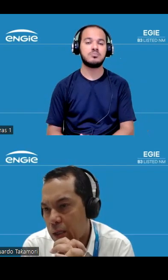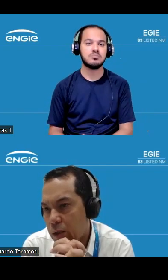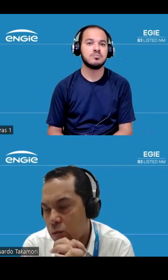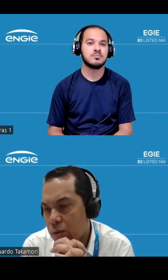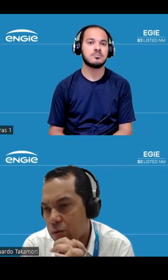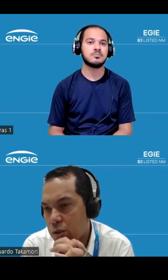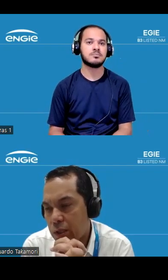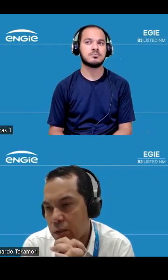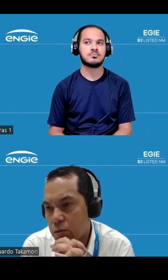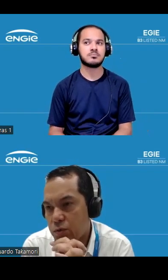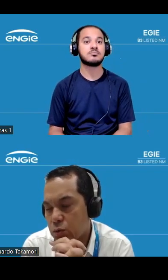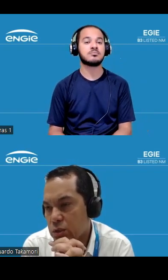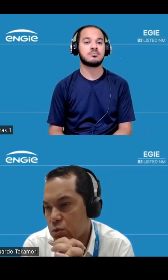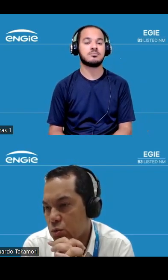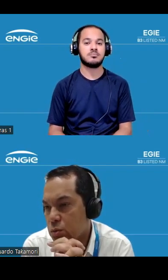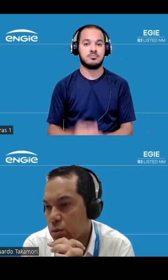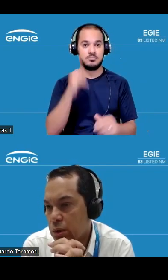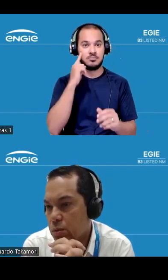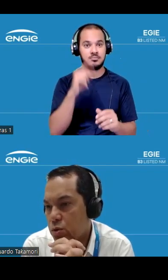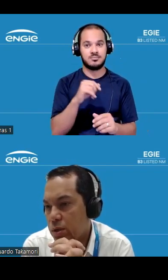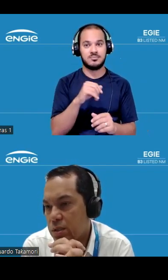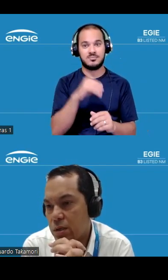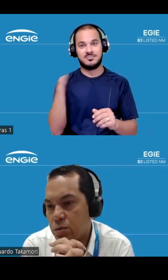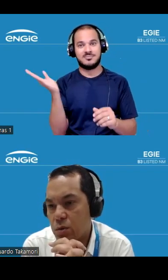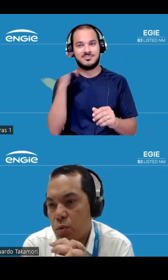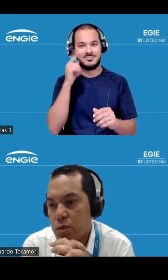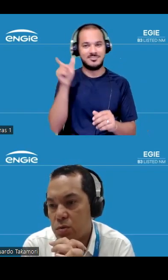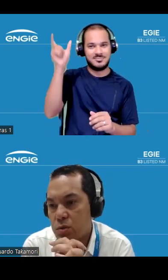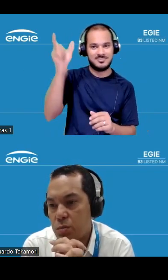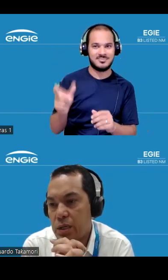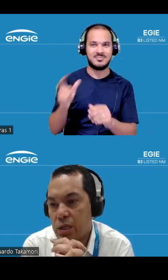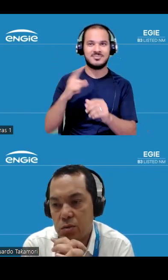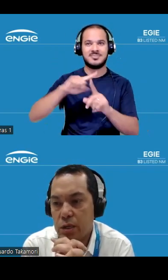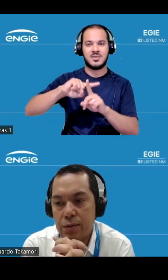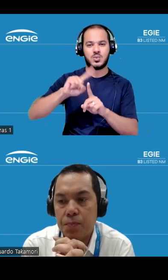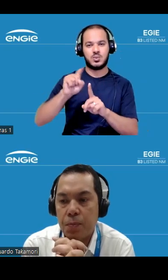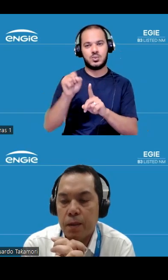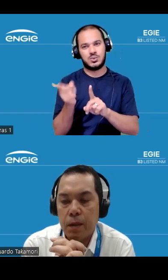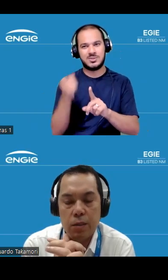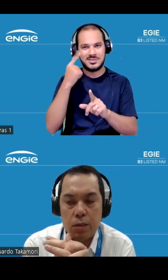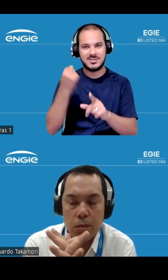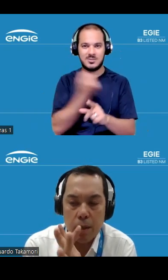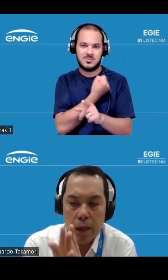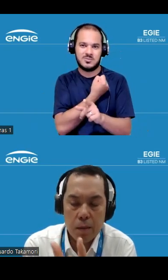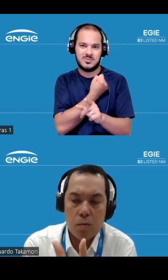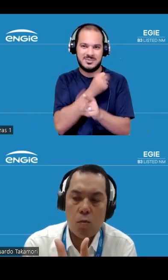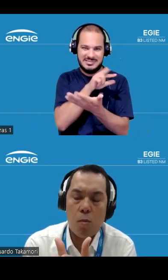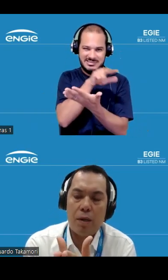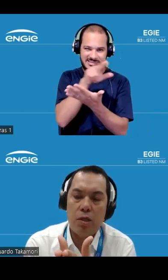aqui do lado direito fundo azul eu só ressalto a composição de EBITDA ajustado a gente